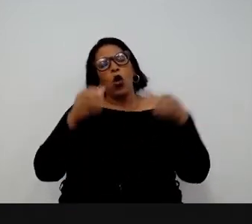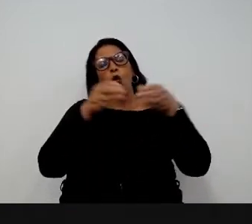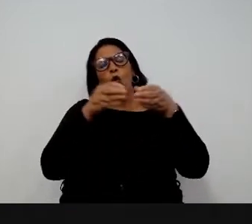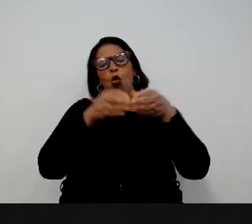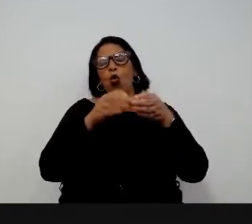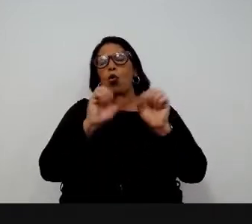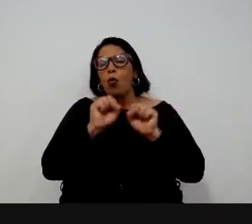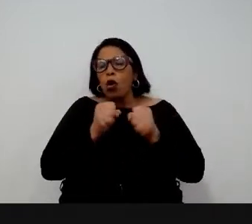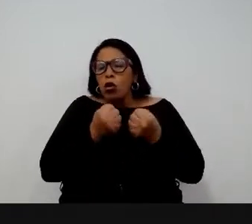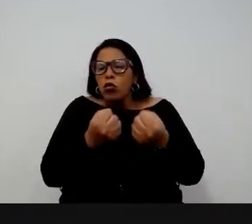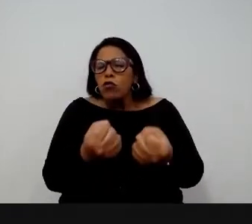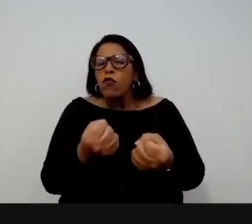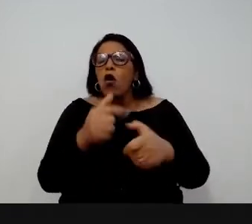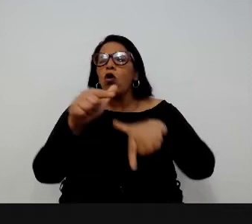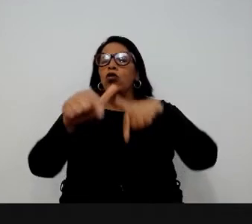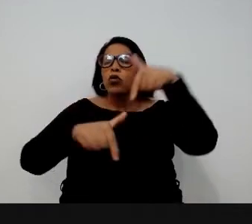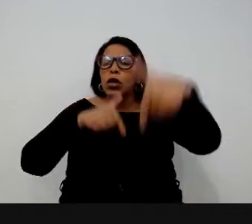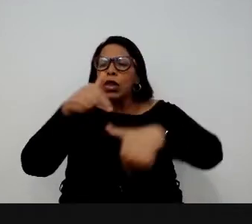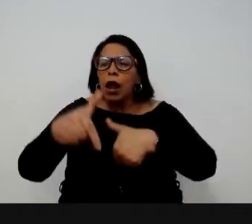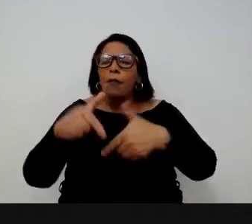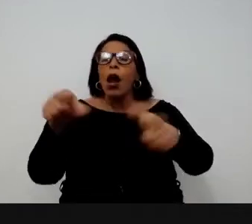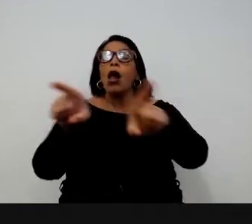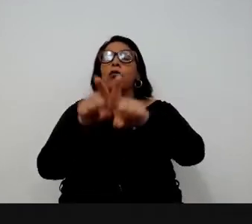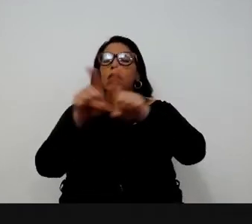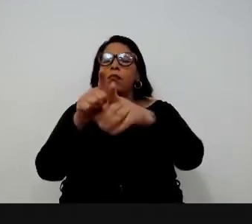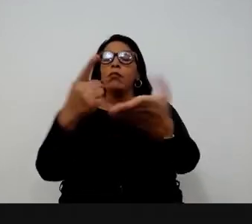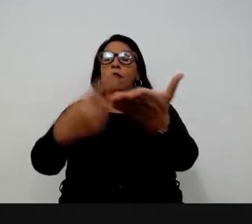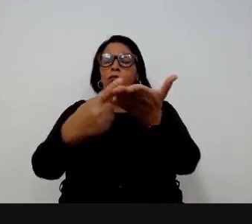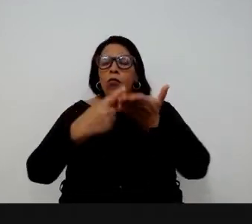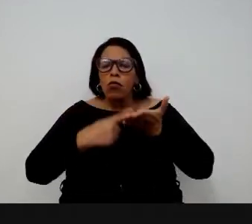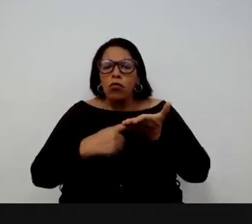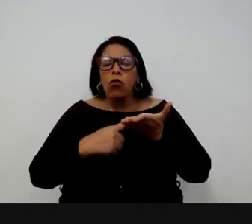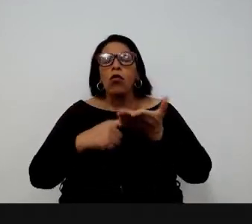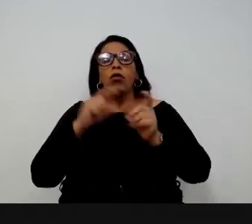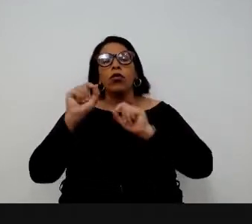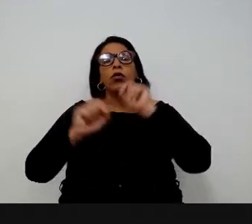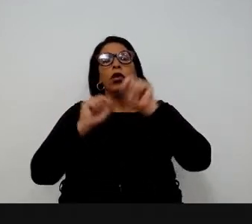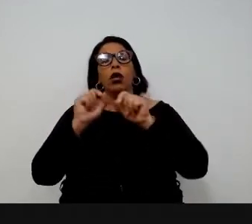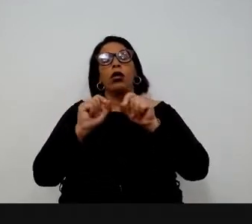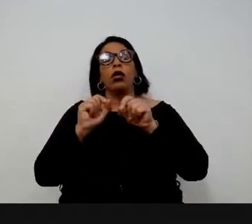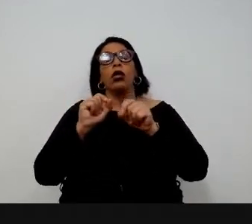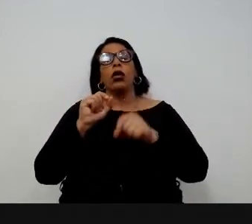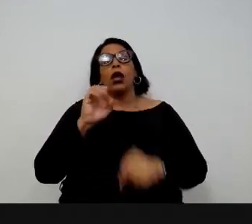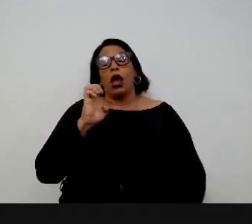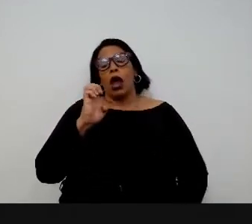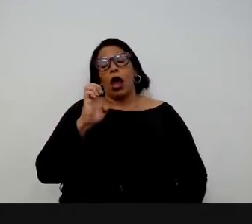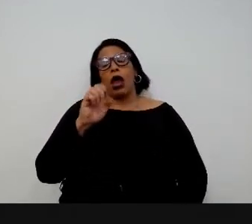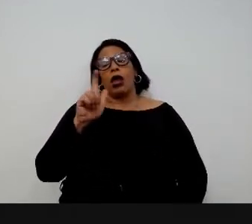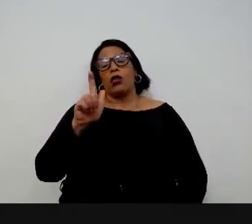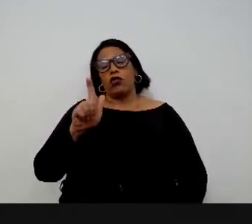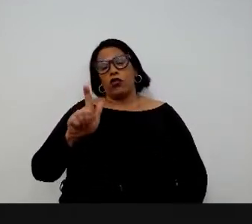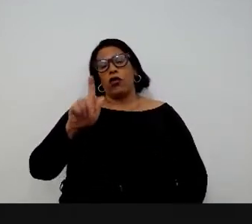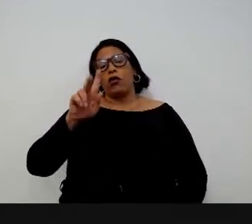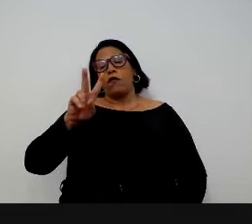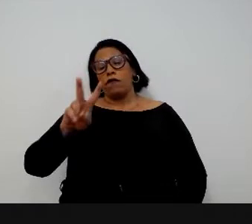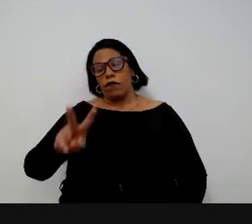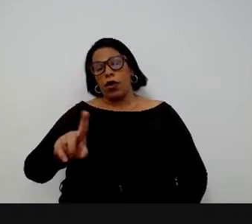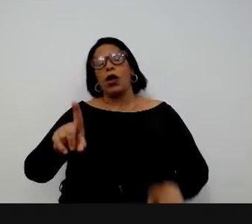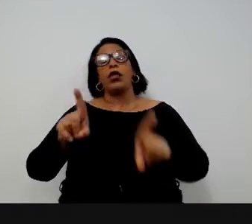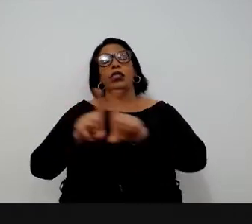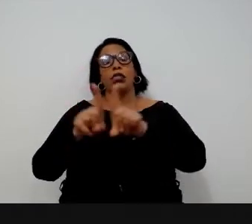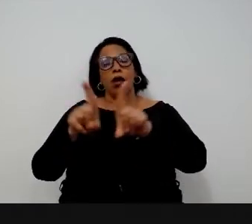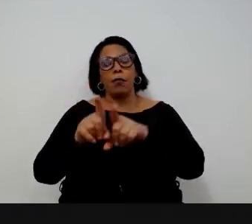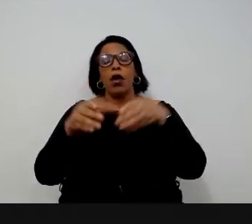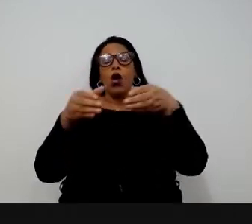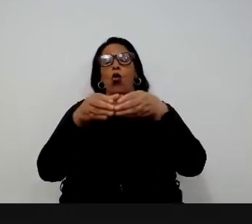equipe muito dedicada a isso e com muitas boas parcerias também. O CLEAR da FGV que é uma iniciativa patrocinada pelo Banco